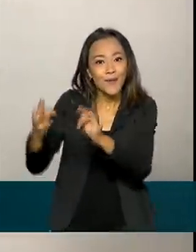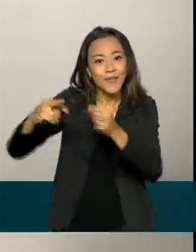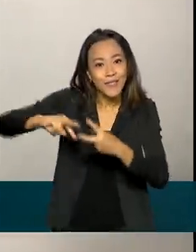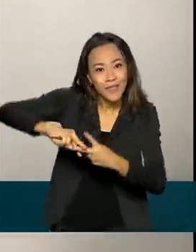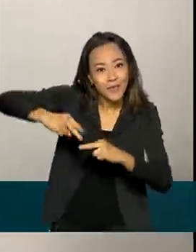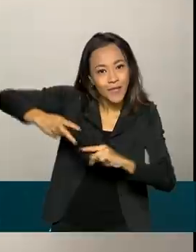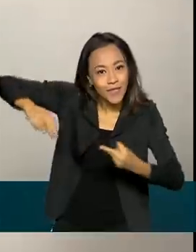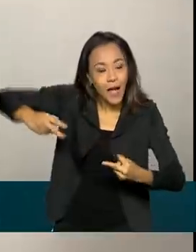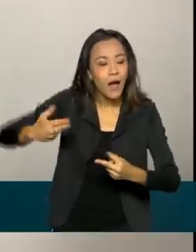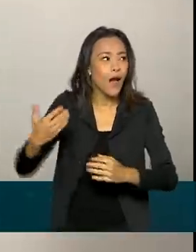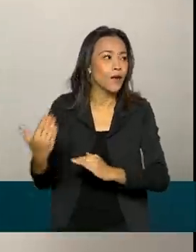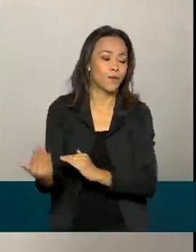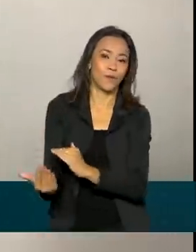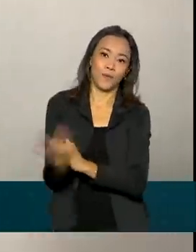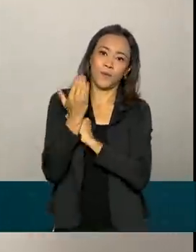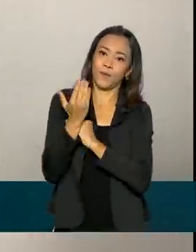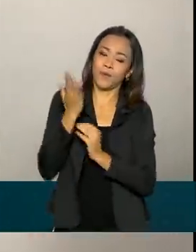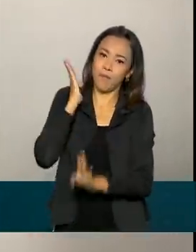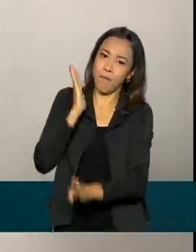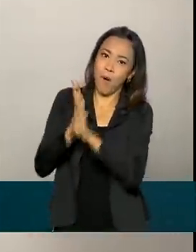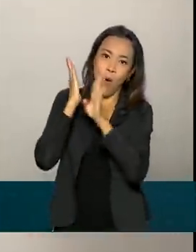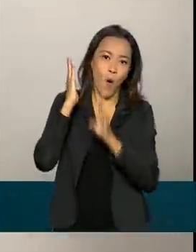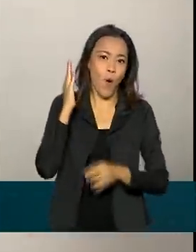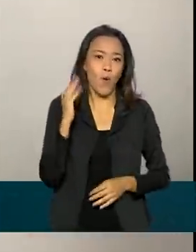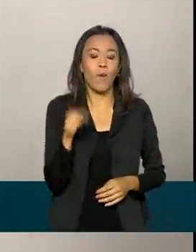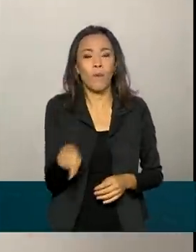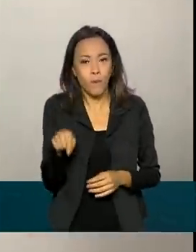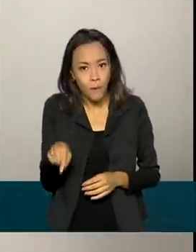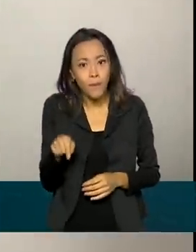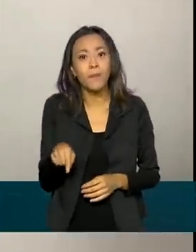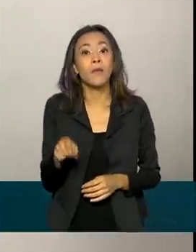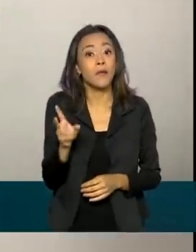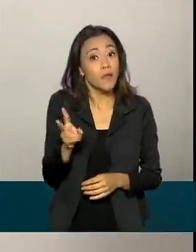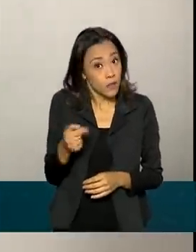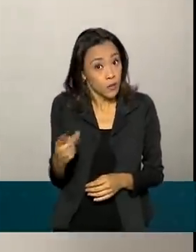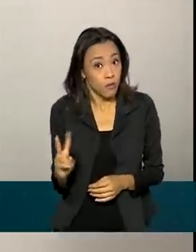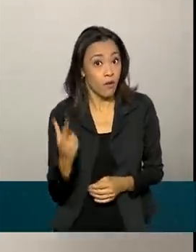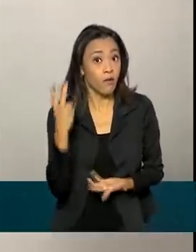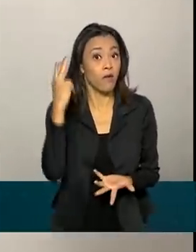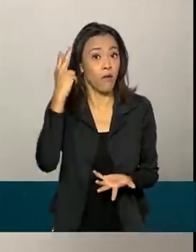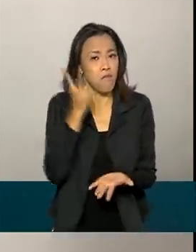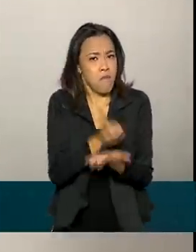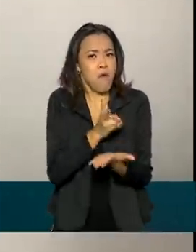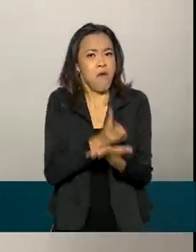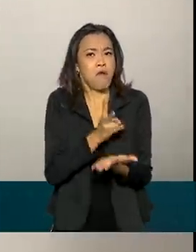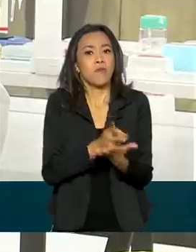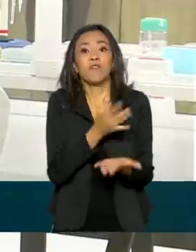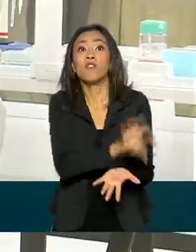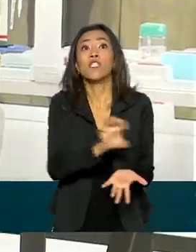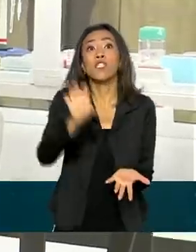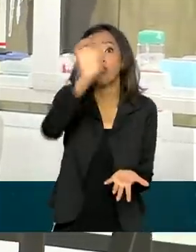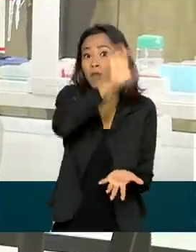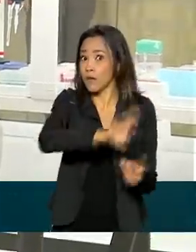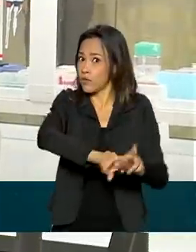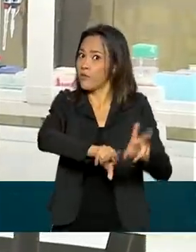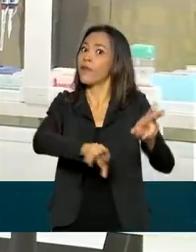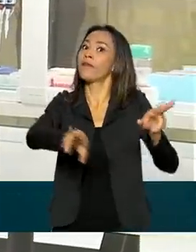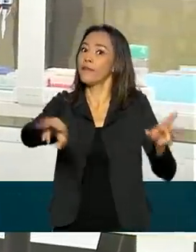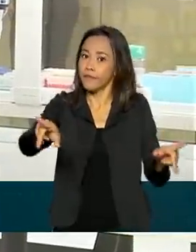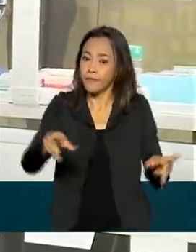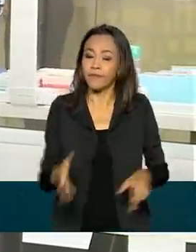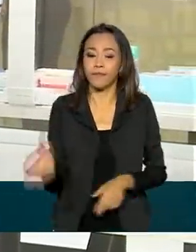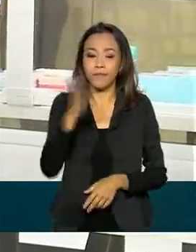mostra ao máximo o seu valor. E mesmo que esses crimes sejam em estados diferentes. No ano passado,